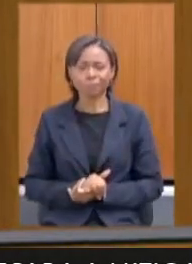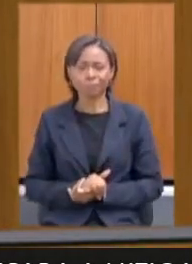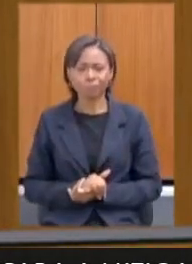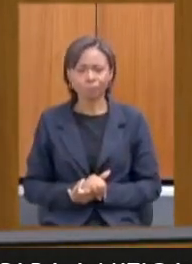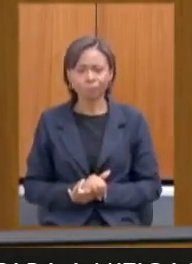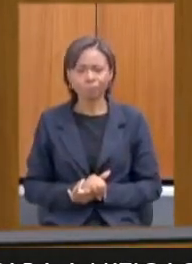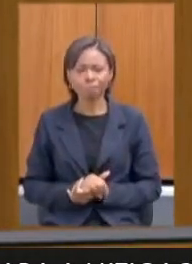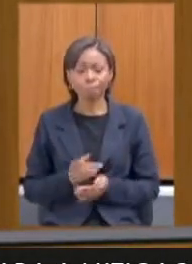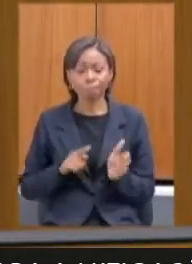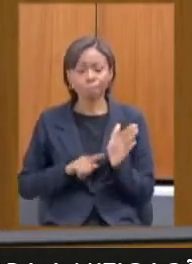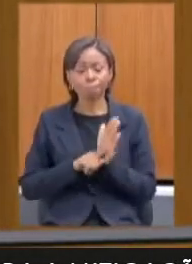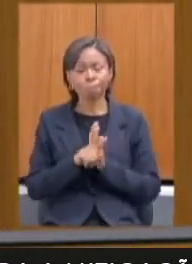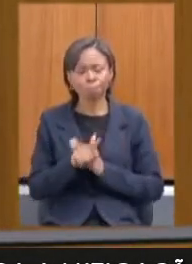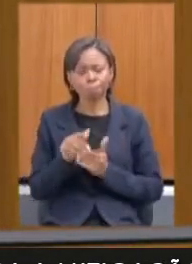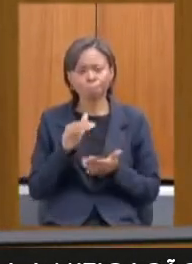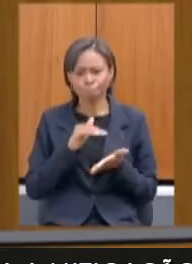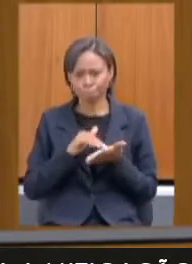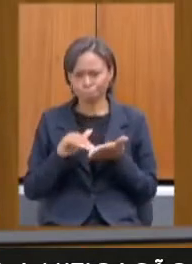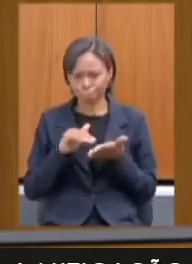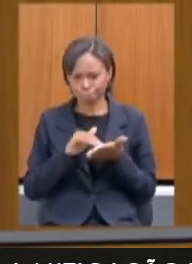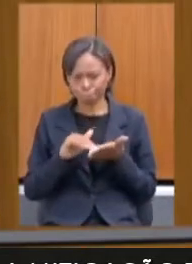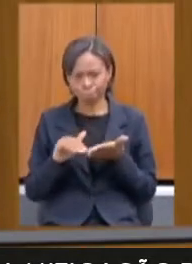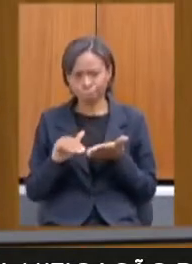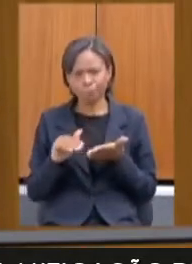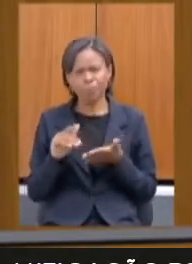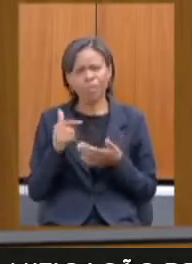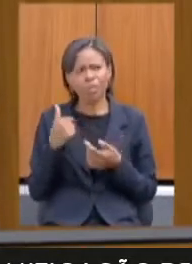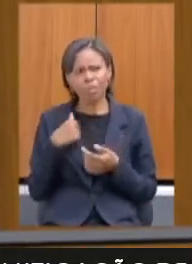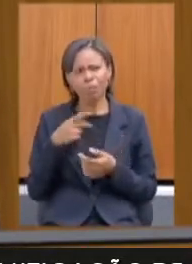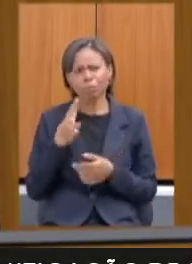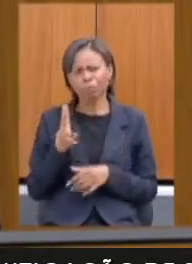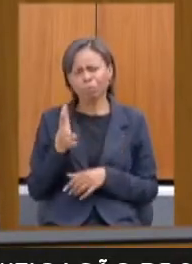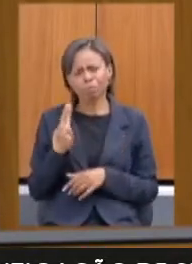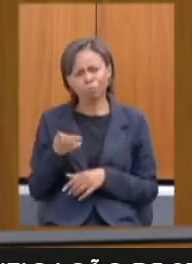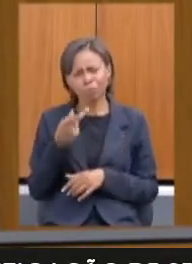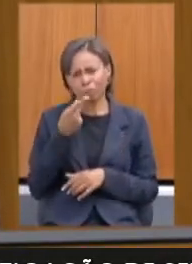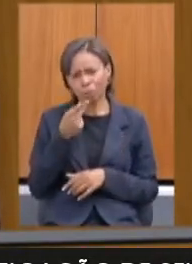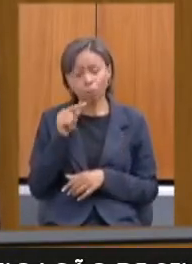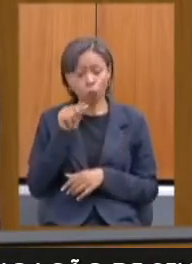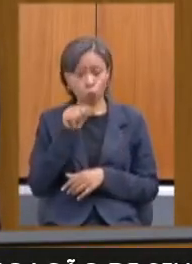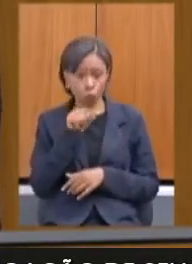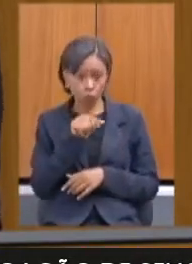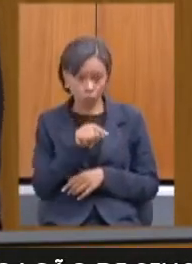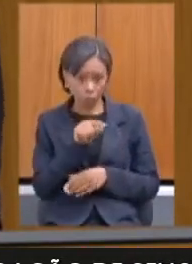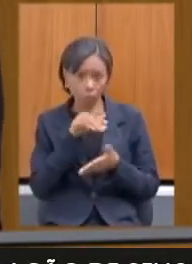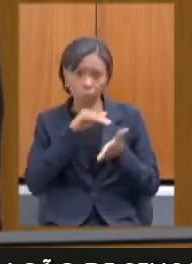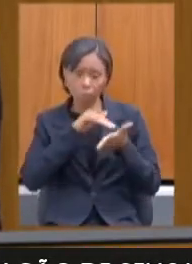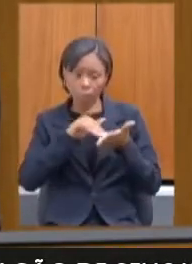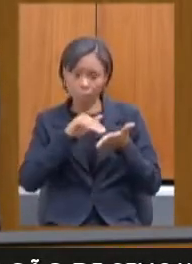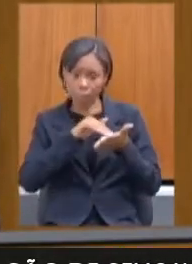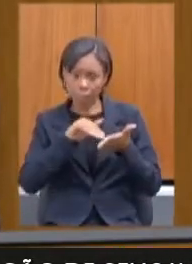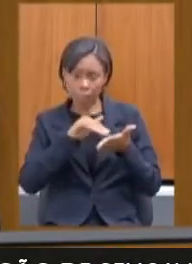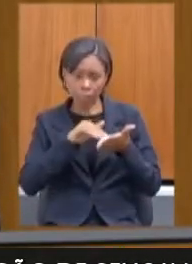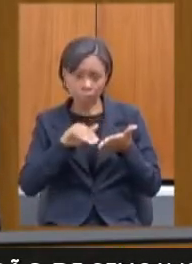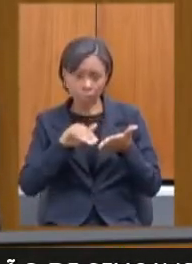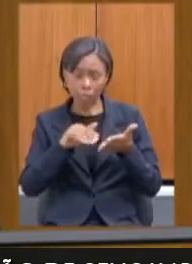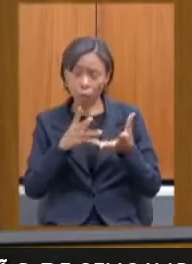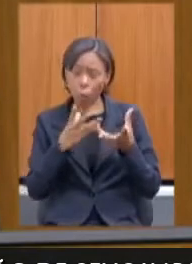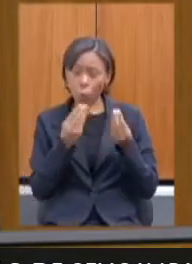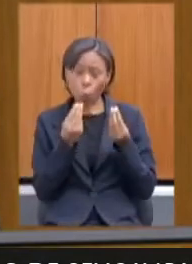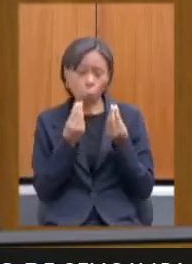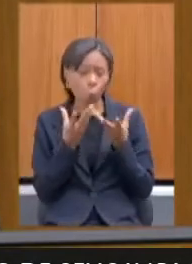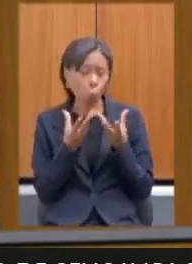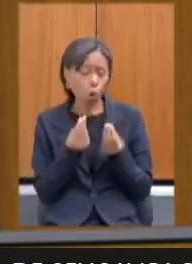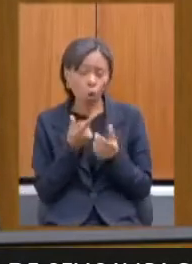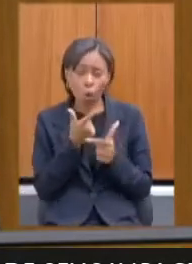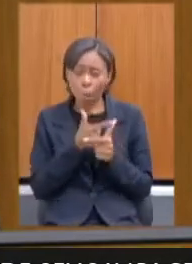Secretária, eu tenho batido na tecla que a sua secretaria ela ficou super povoada. São problemas